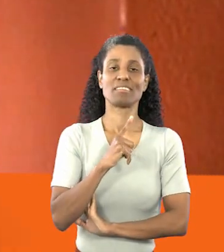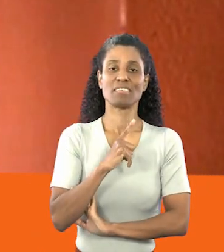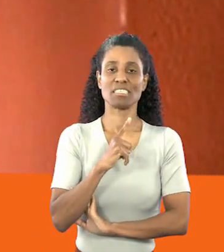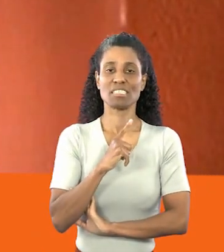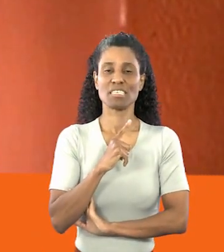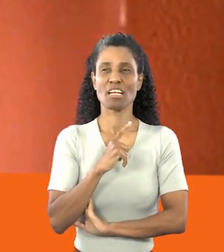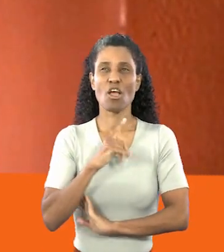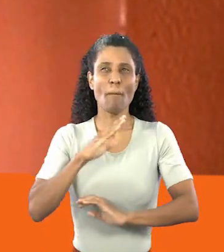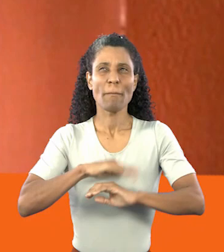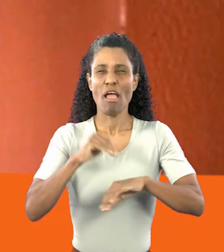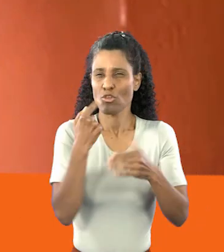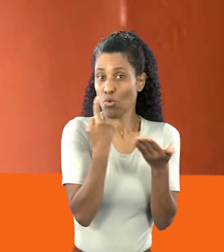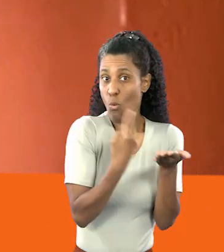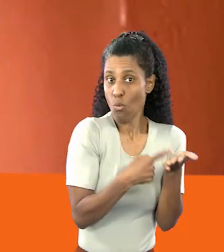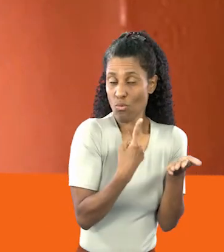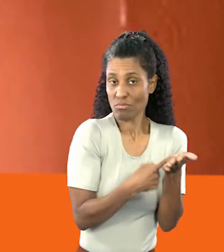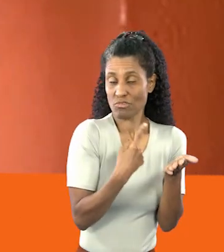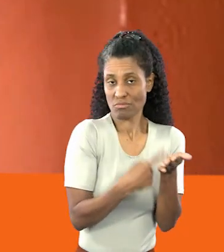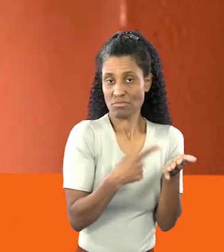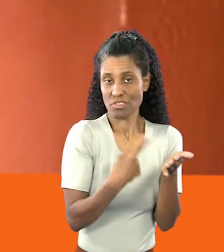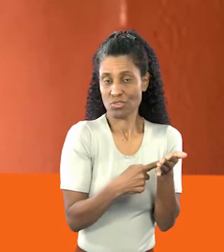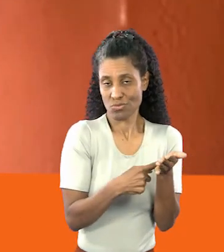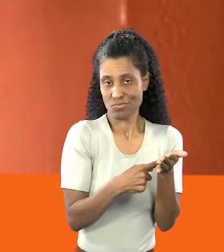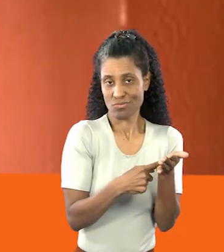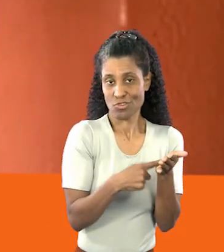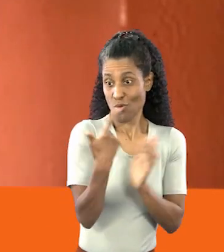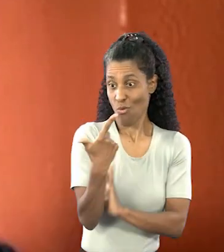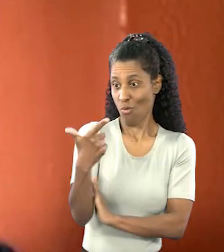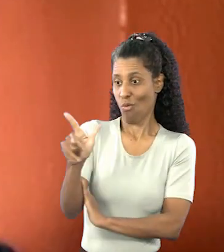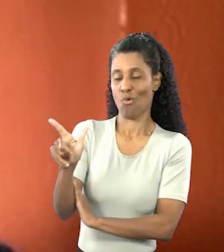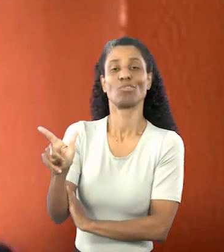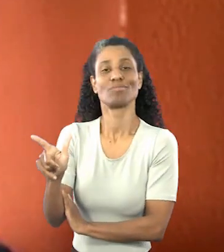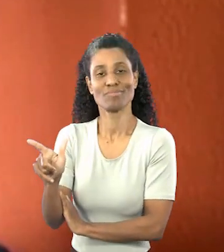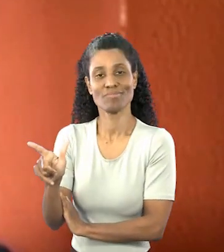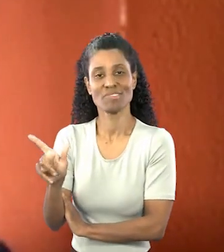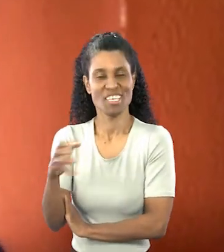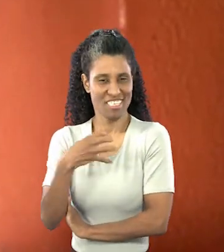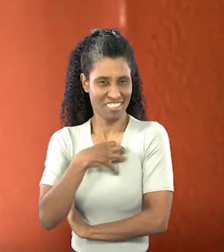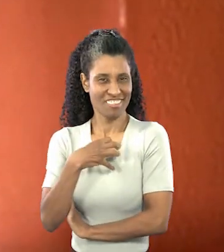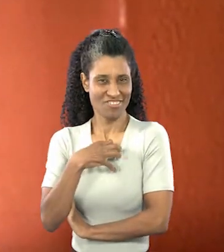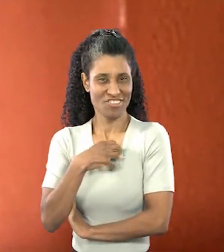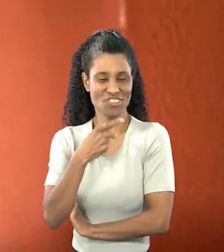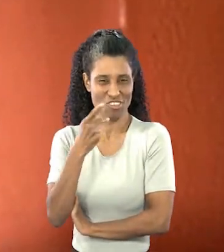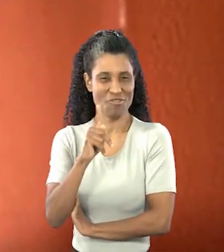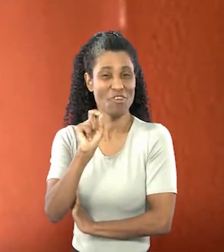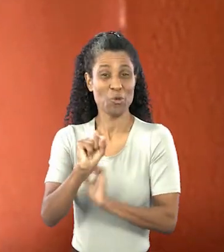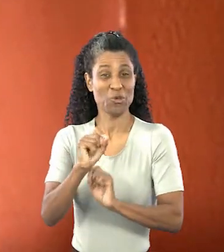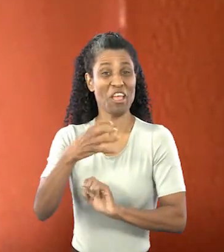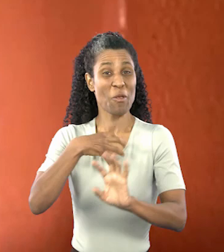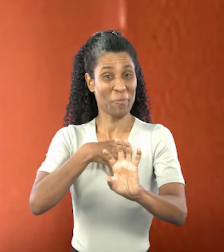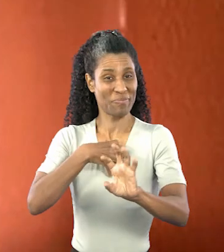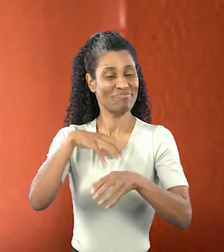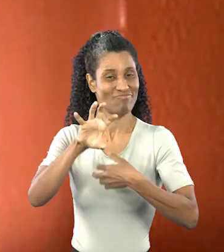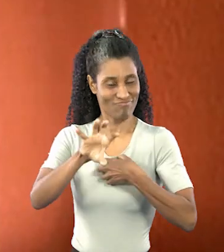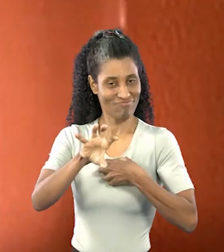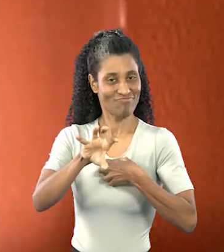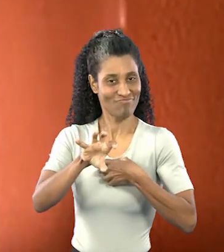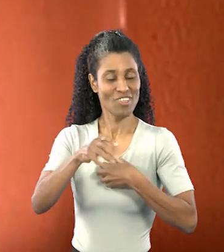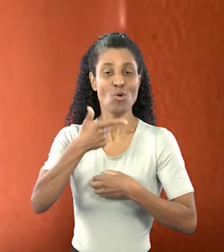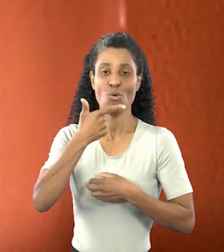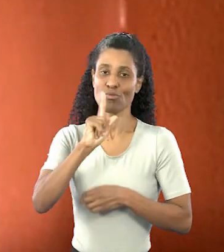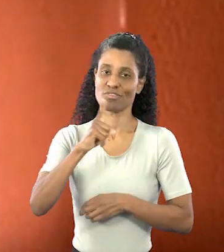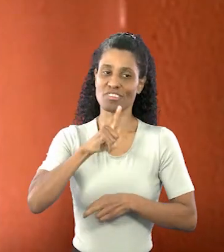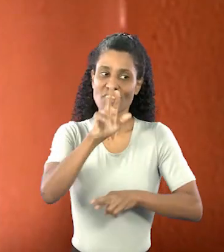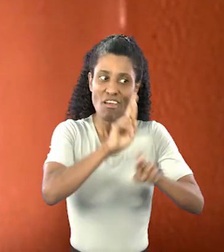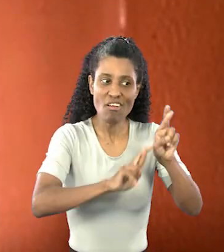pouco mais de compromisso com o outro, né? Esse sentimento que a gente fala tanto da empatia, né?